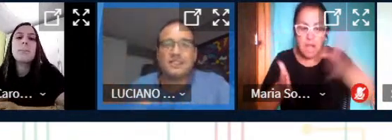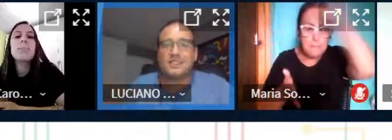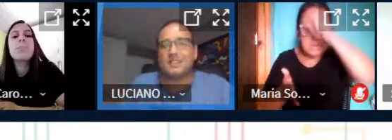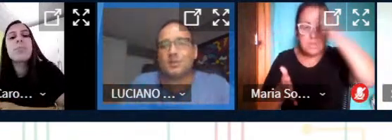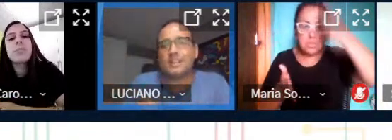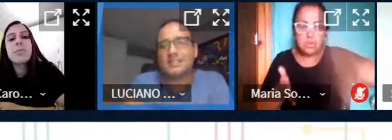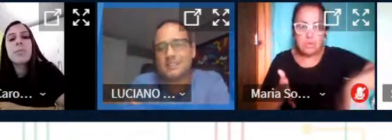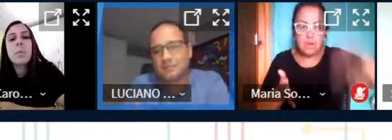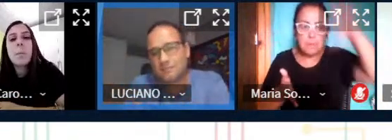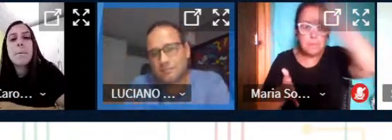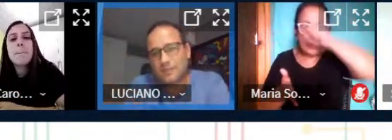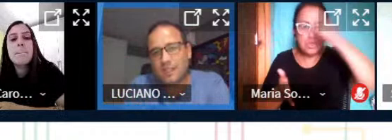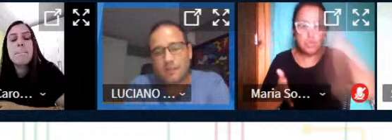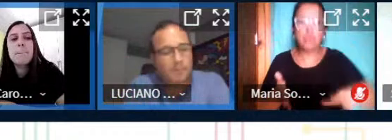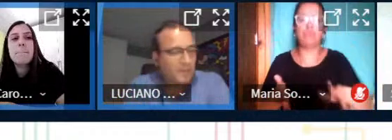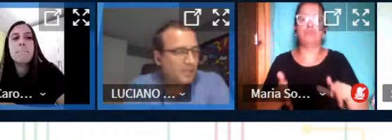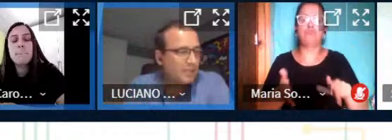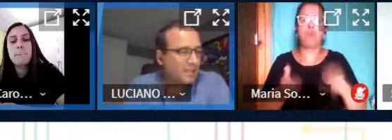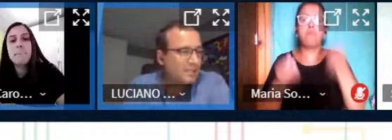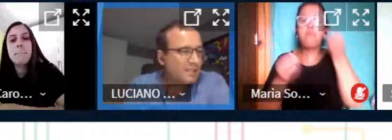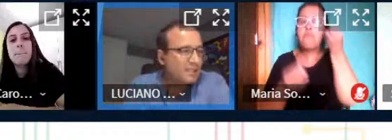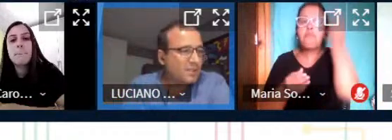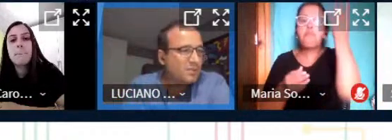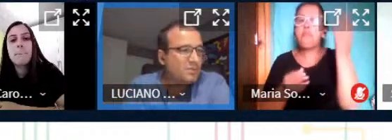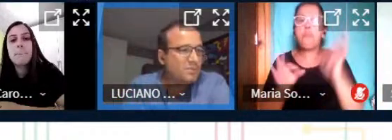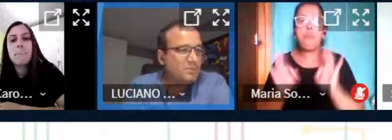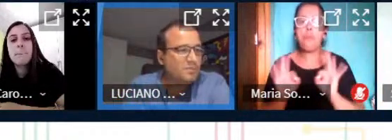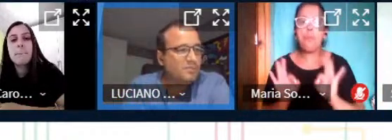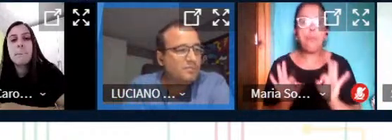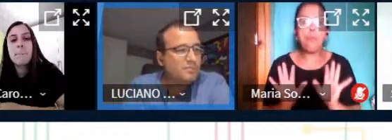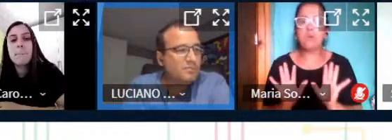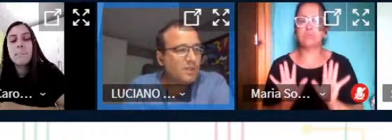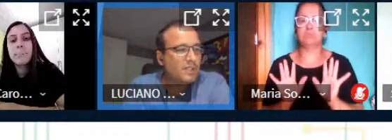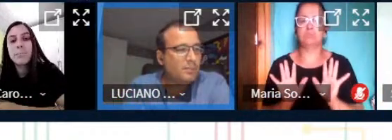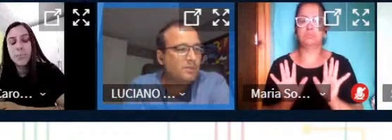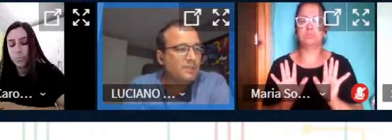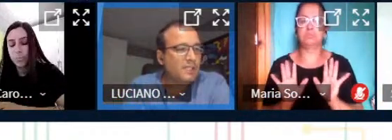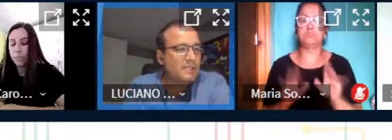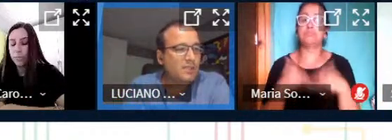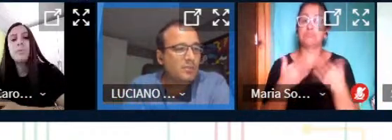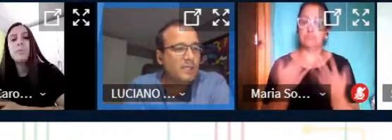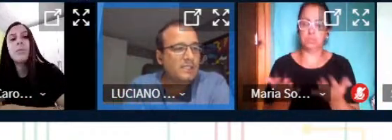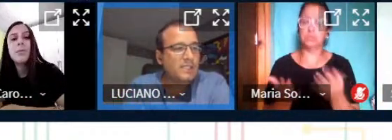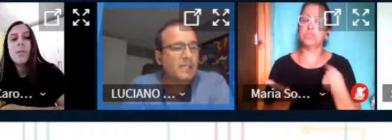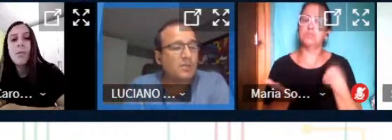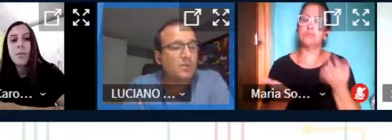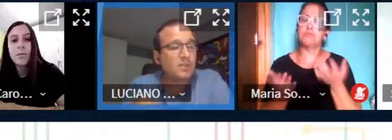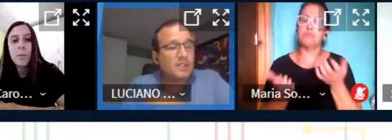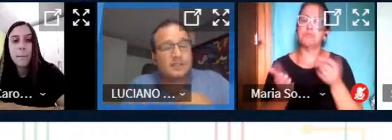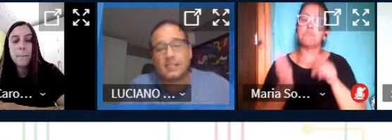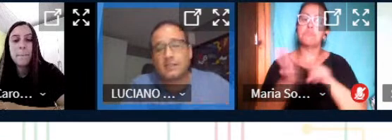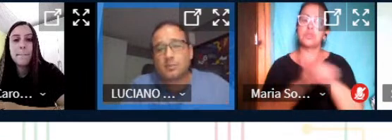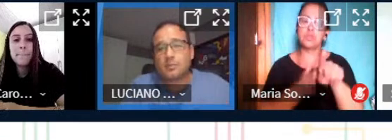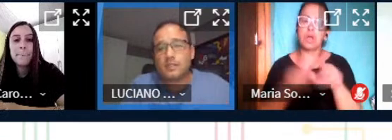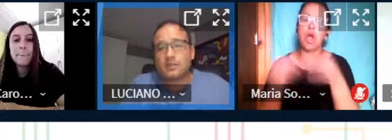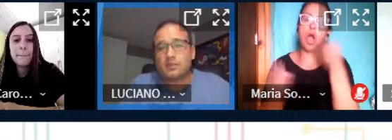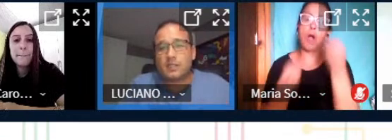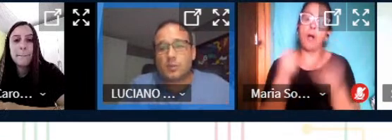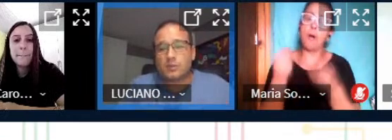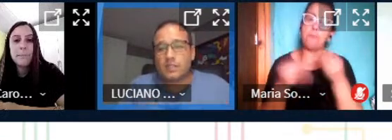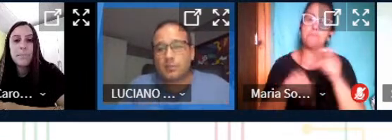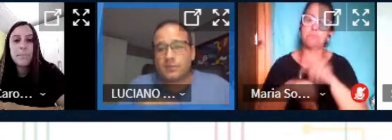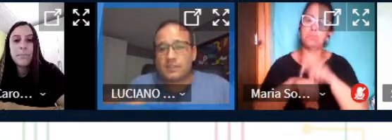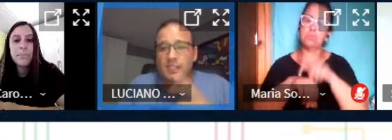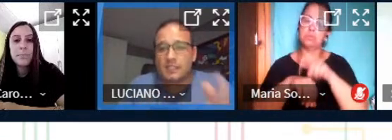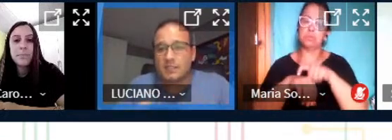e a repetir e não cria-se né então eu queria perguntar assim como é que está dado esse momento